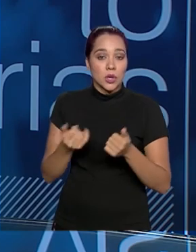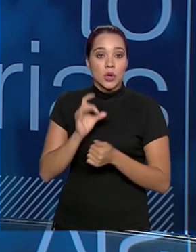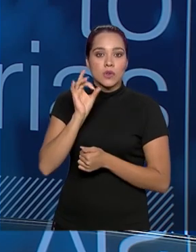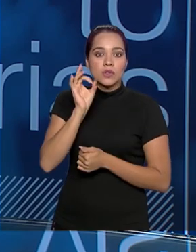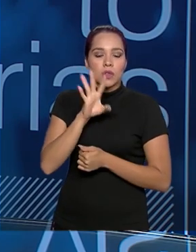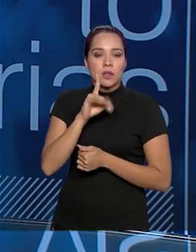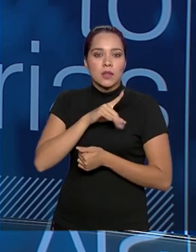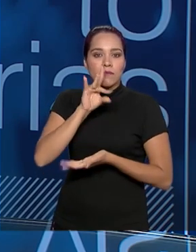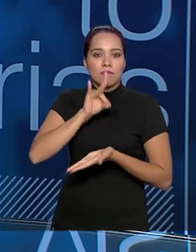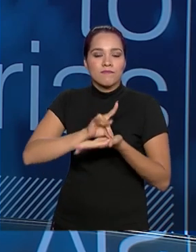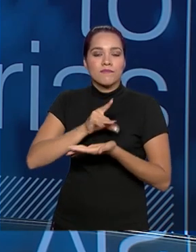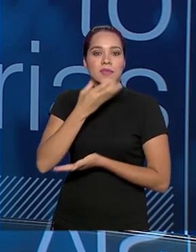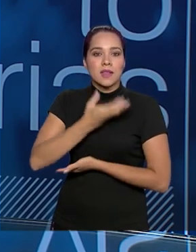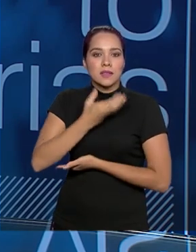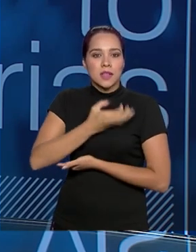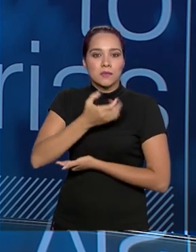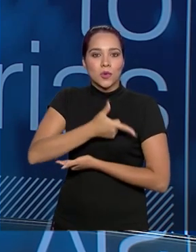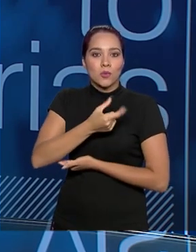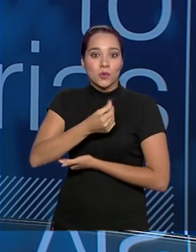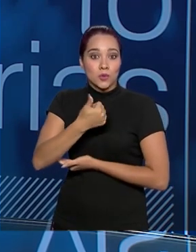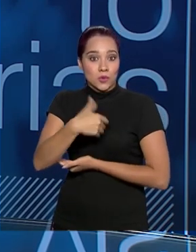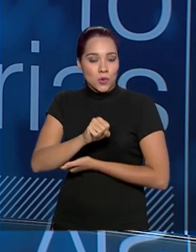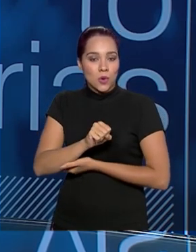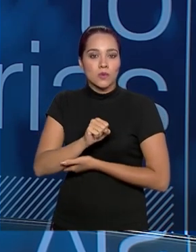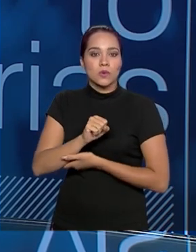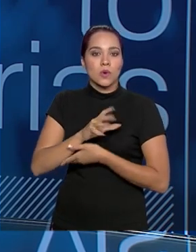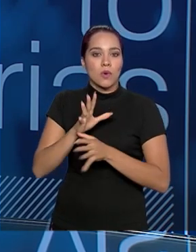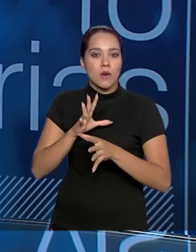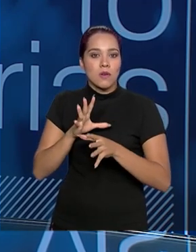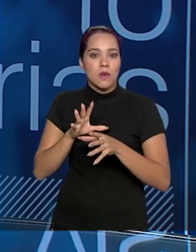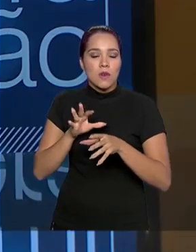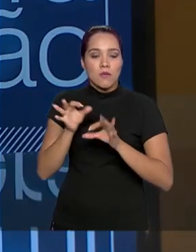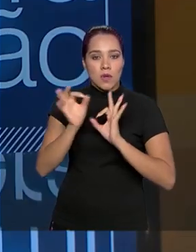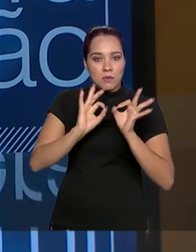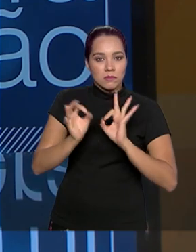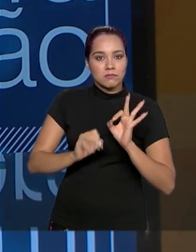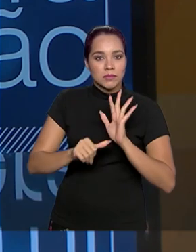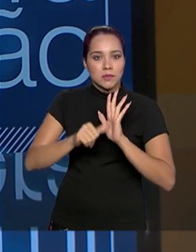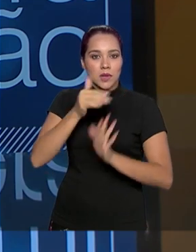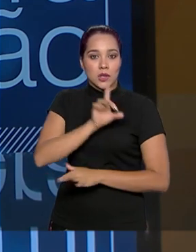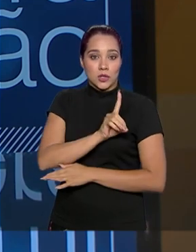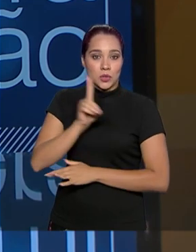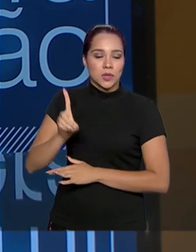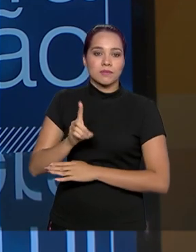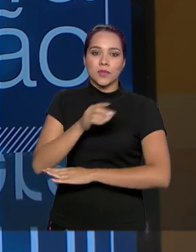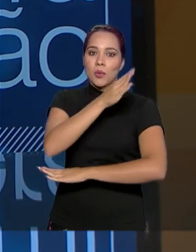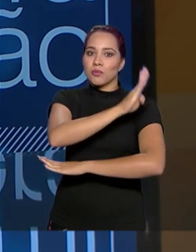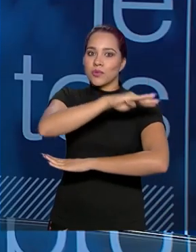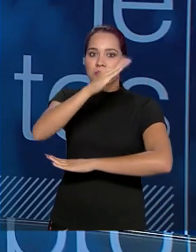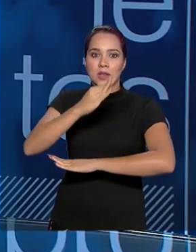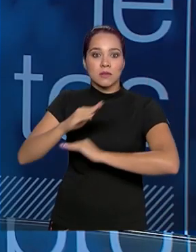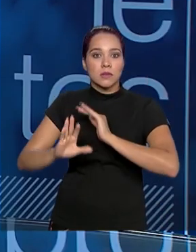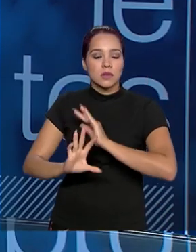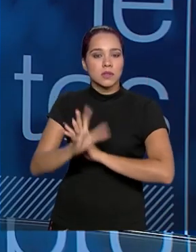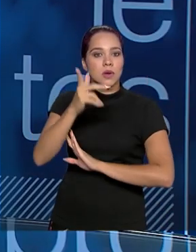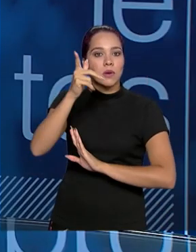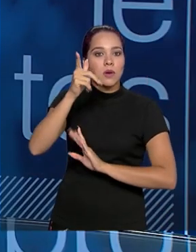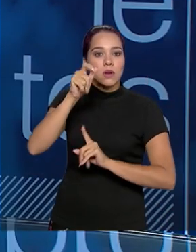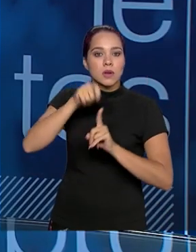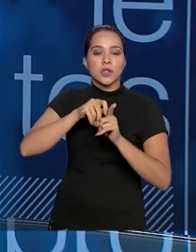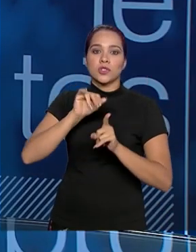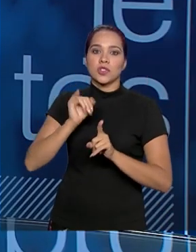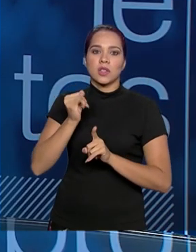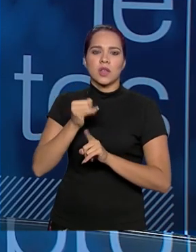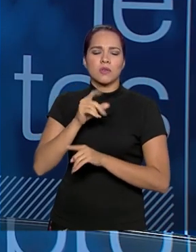se constituiu em dezembro de 2018, com a formação da primeira diretoria. Então, Brumadinho aconteceu em janeiro, final de